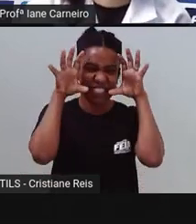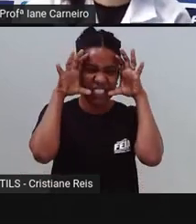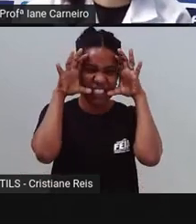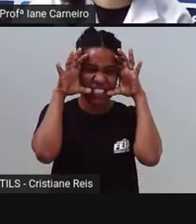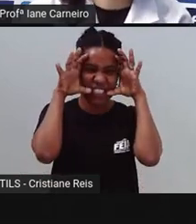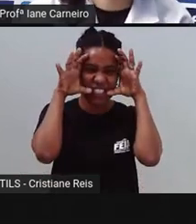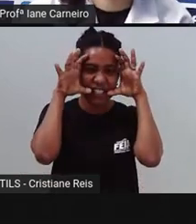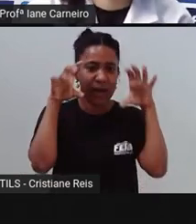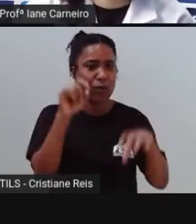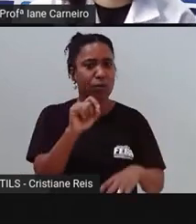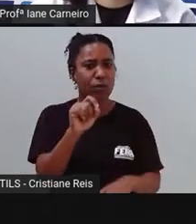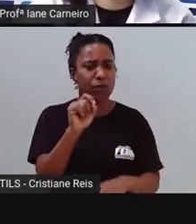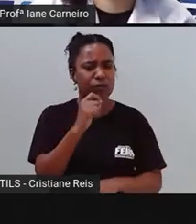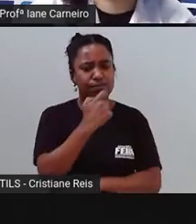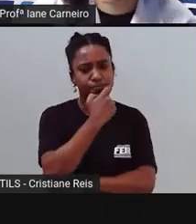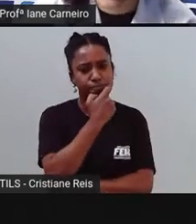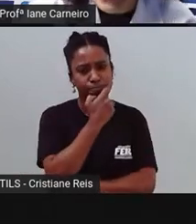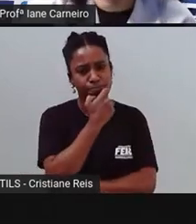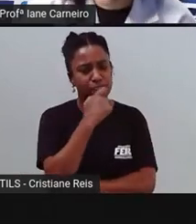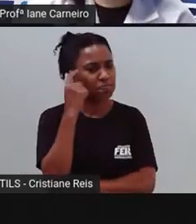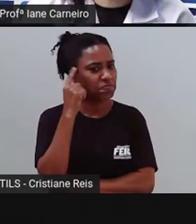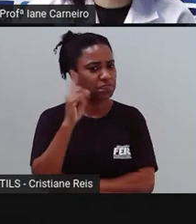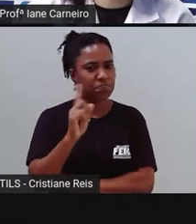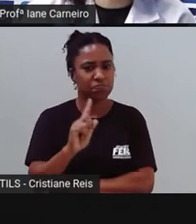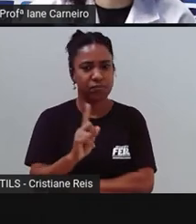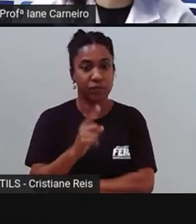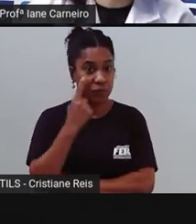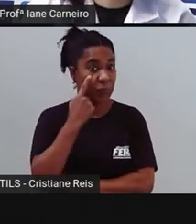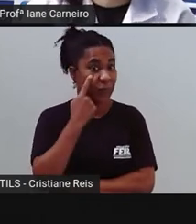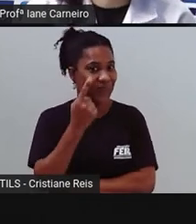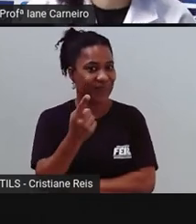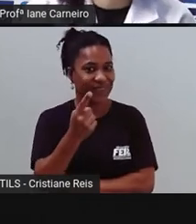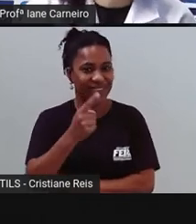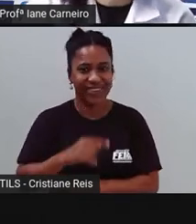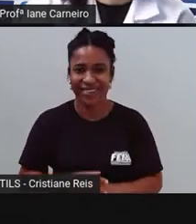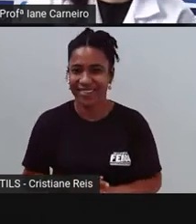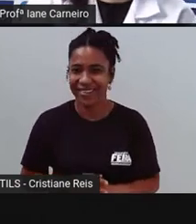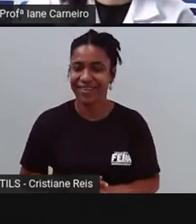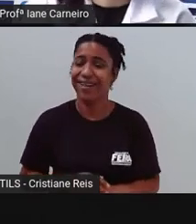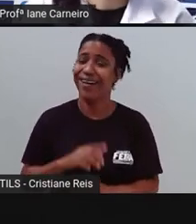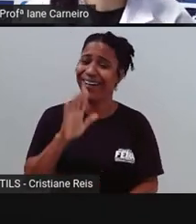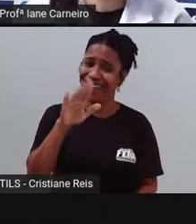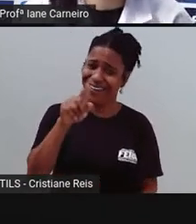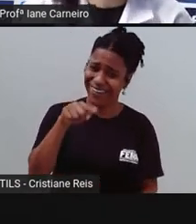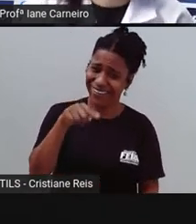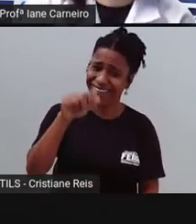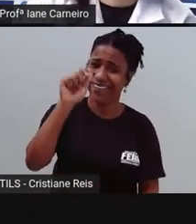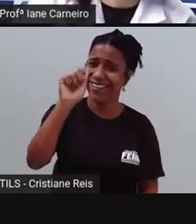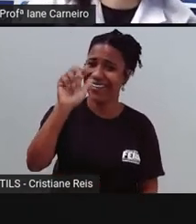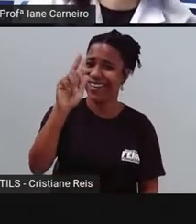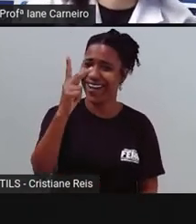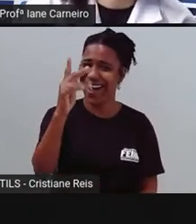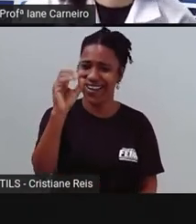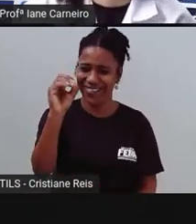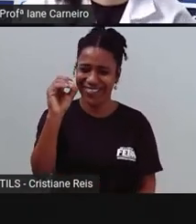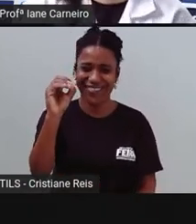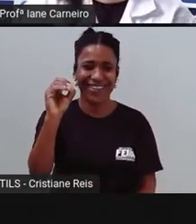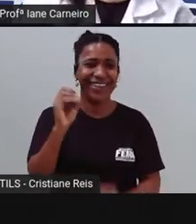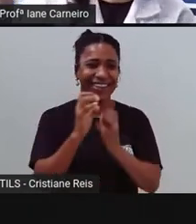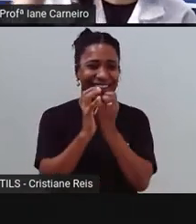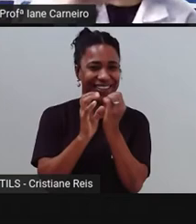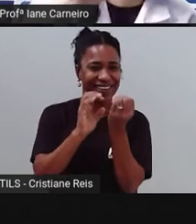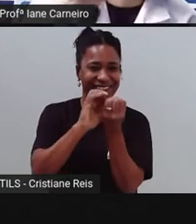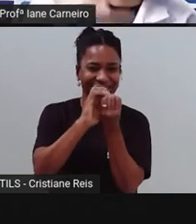Não sei essa, não. Vamos ver? Vamos descobrir juntos? É o alho, é mesmo, ó. Tem a cabeça do alho e tem